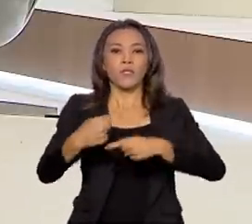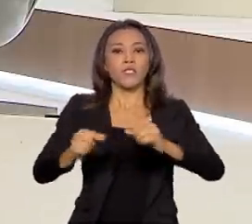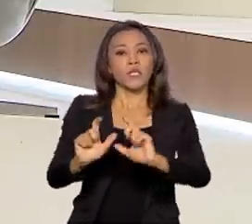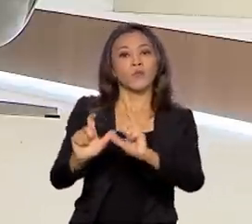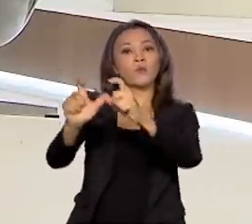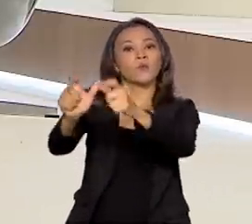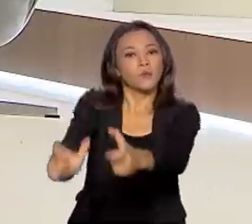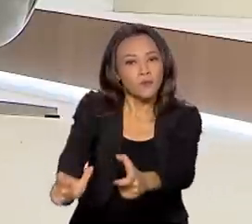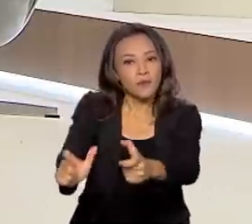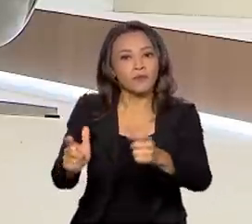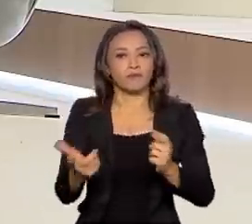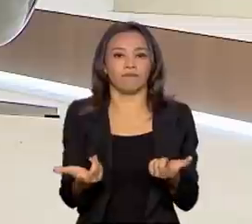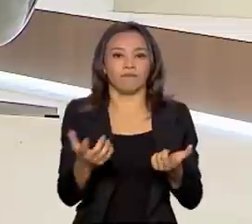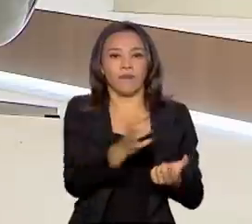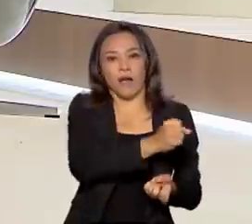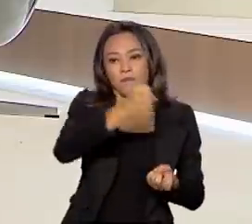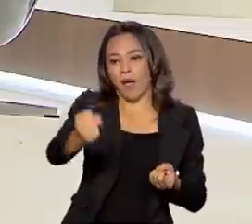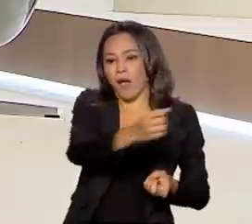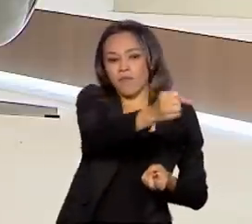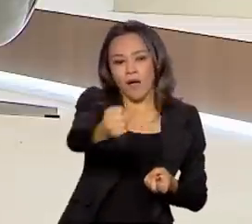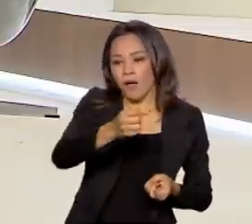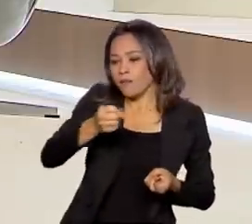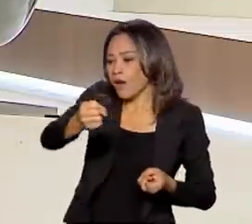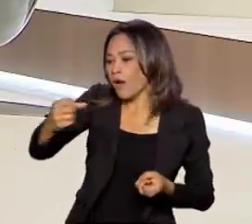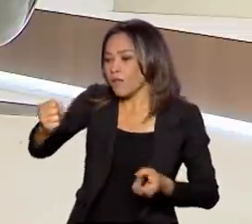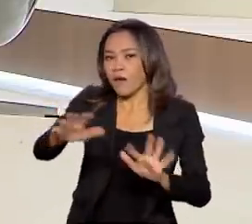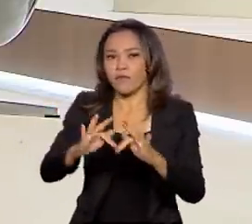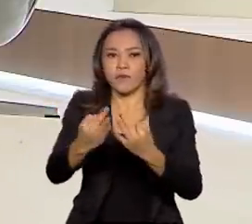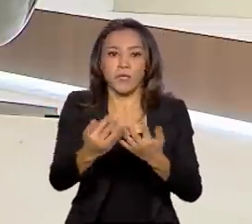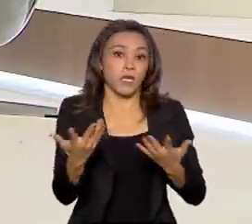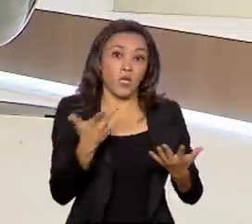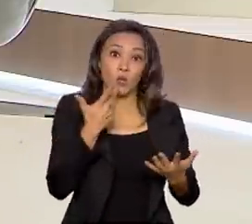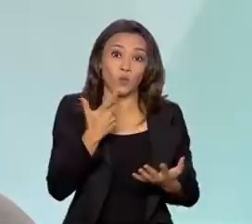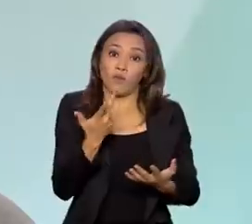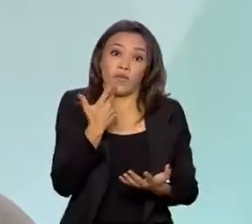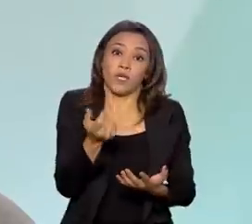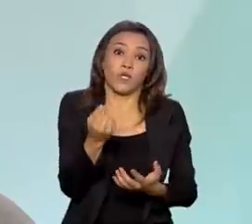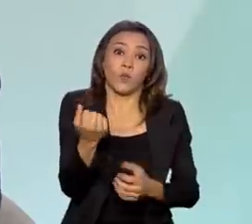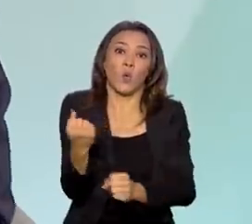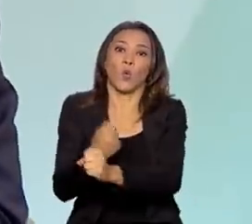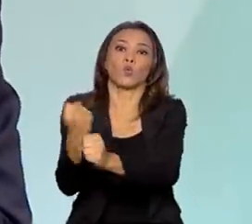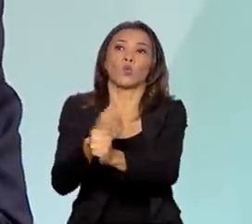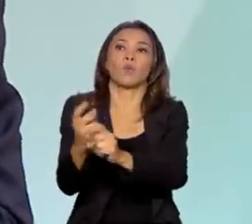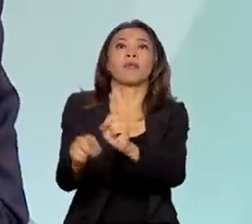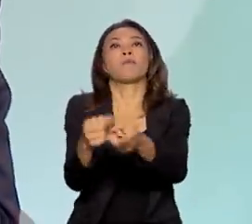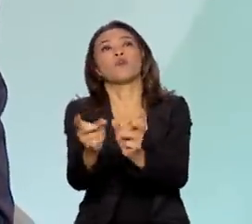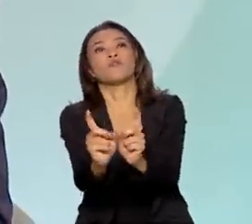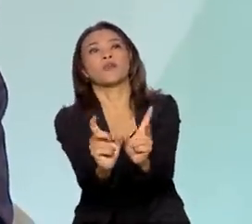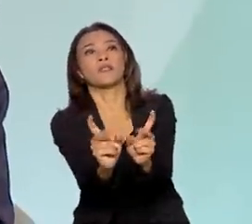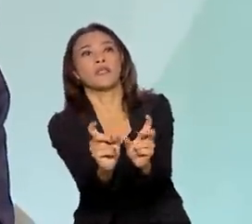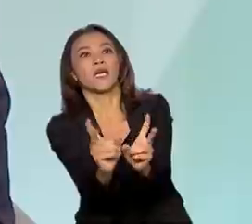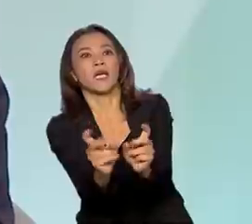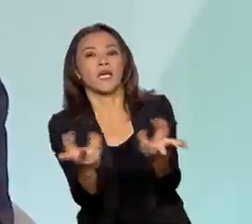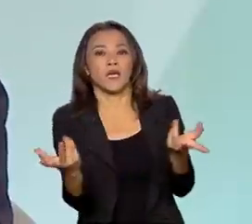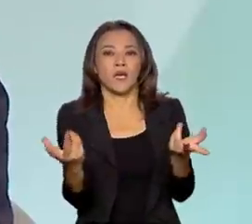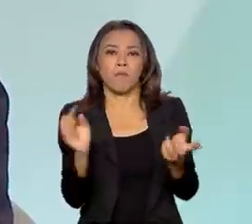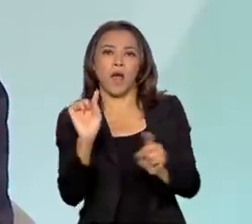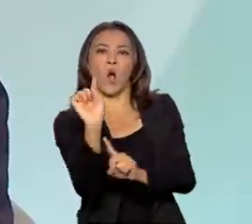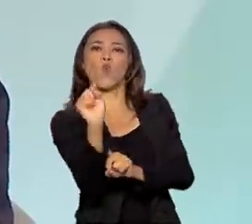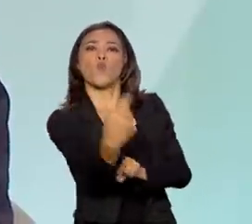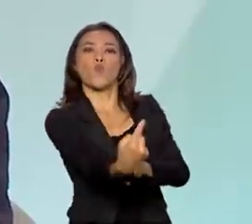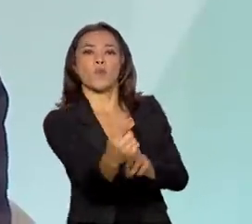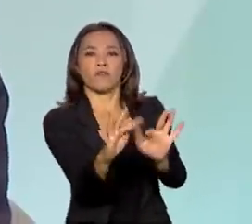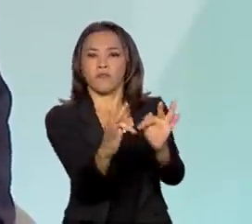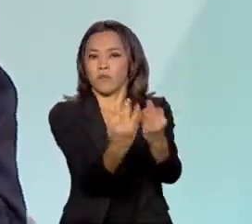de locação social. Então, perceba que eu não estou produzindo unidade para vender ou para direcionar a uma família